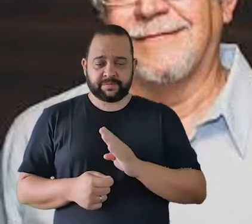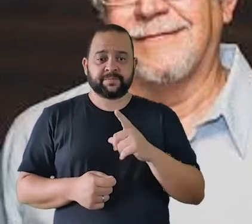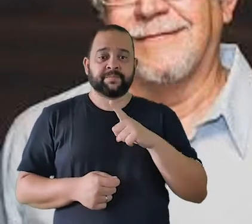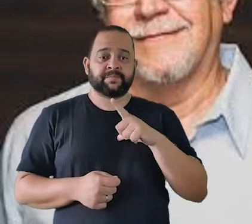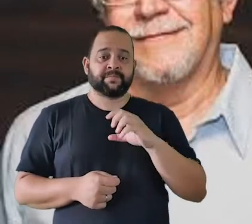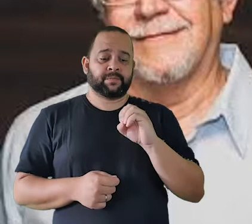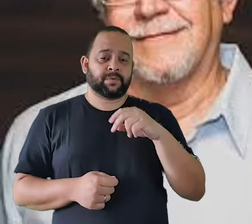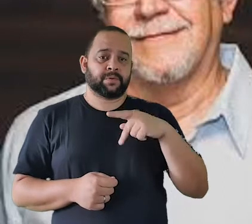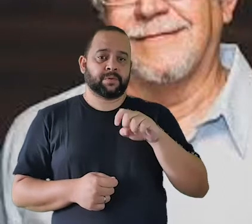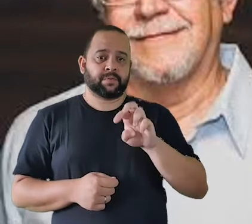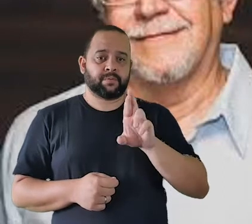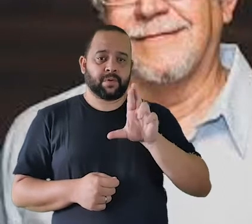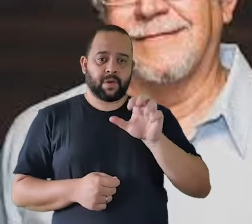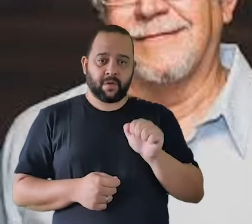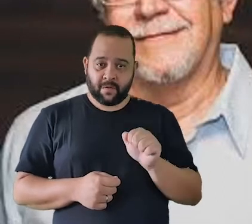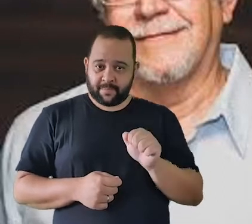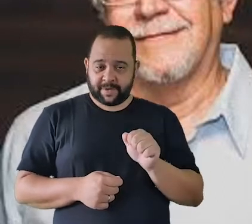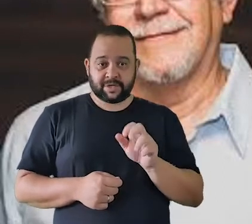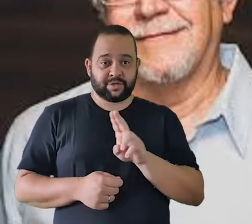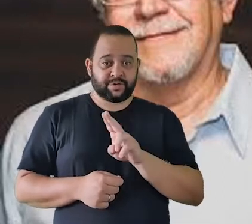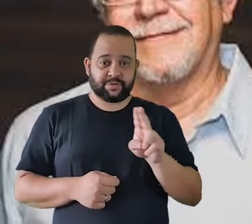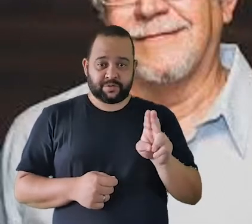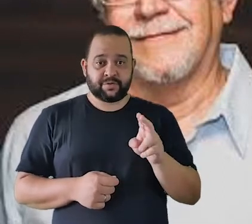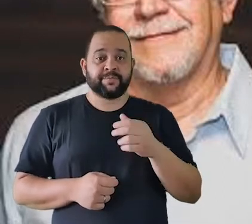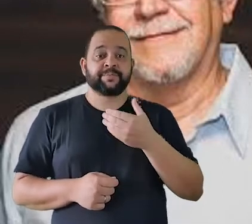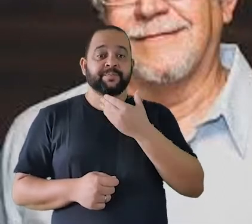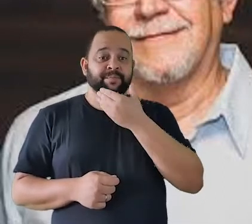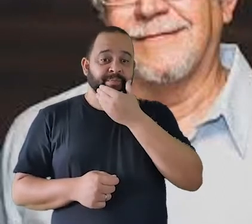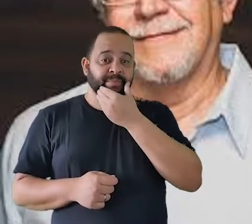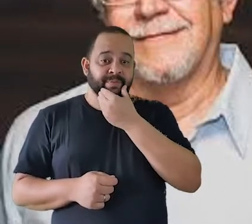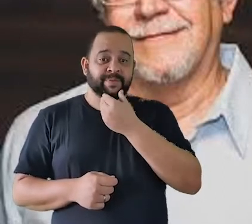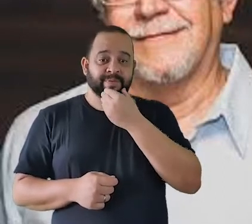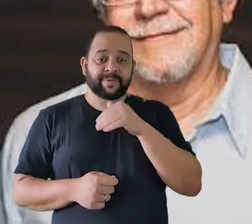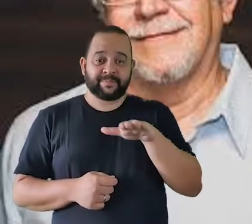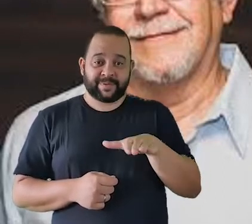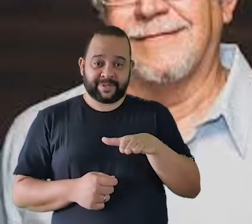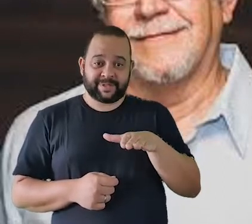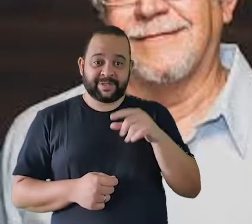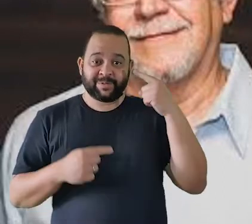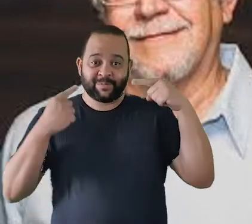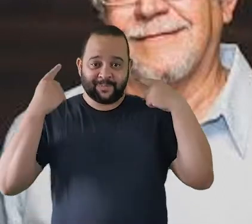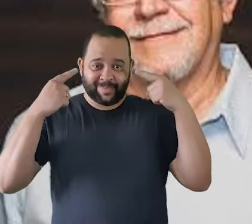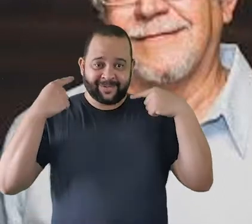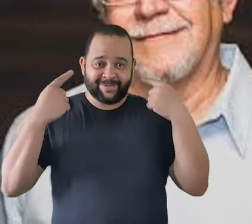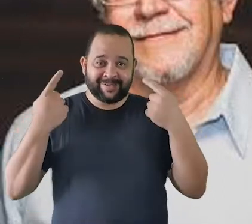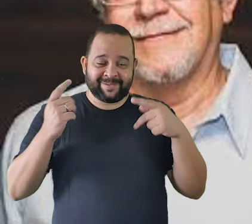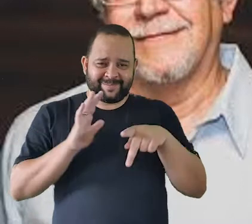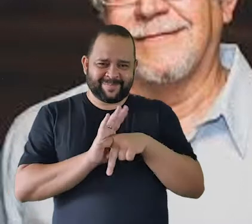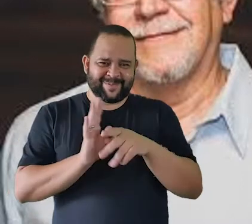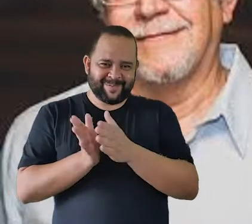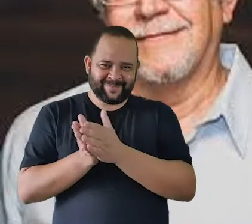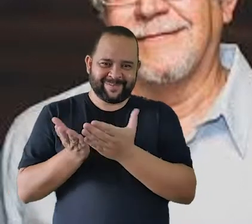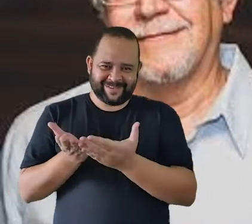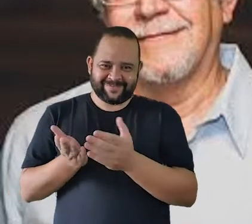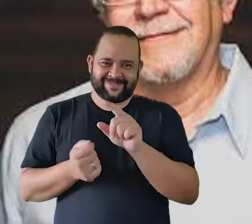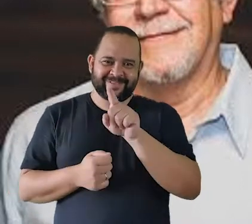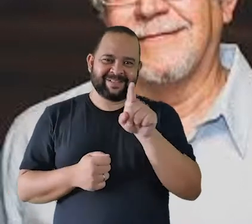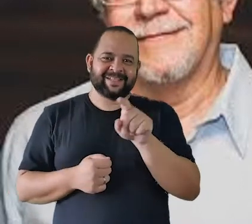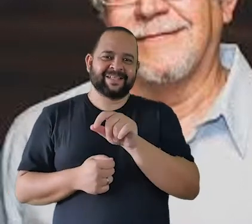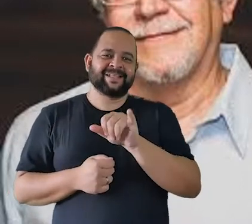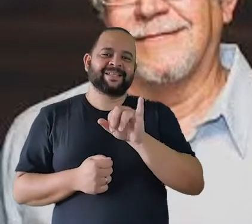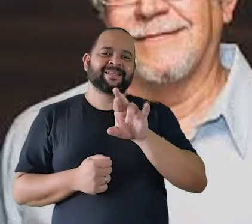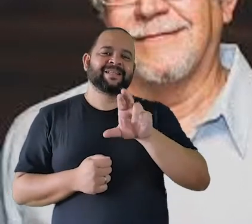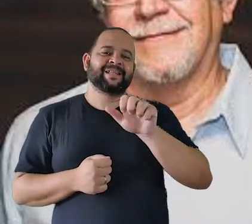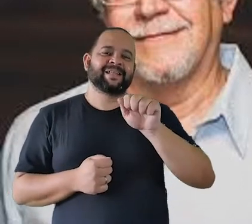uma ópera, por exemplo, chamada O Menino Maluquinho, que é baseada no livro do Menino Maluquinho do Ziraldo. Ele está trabalhando em uma